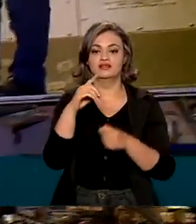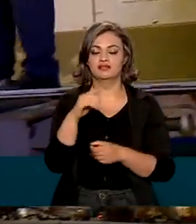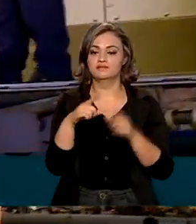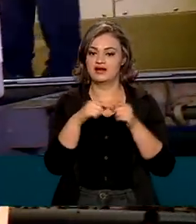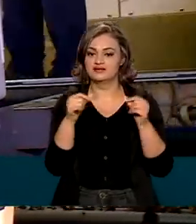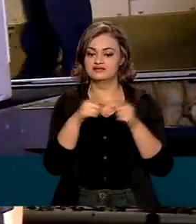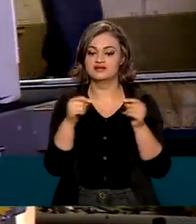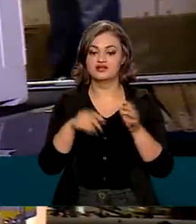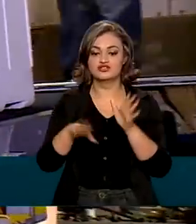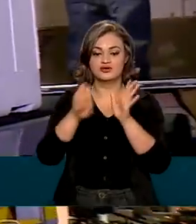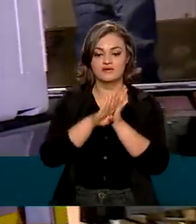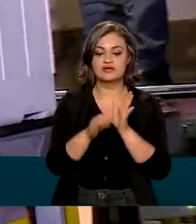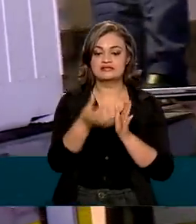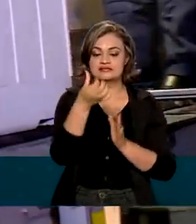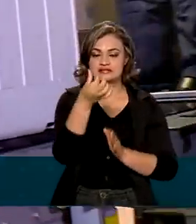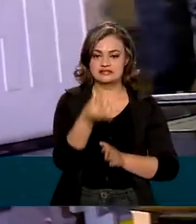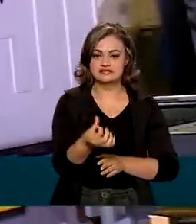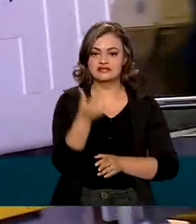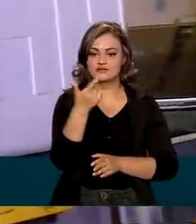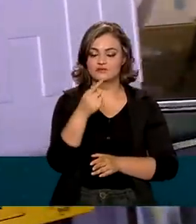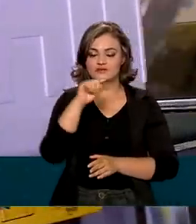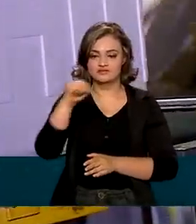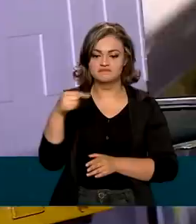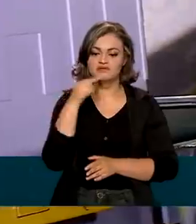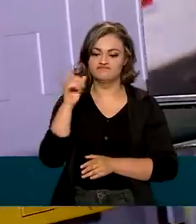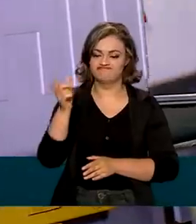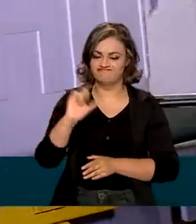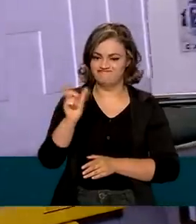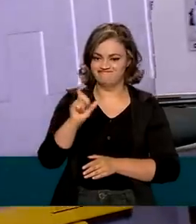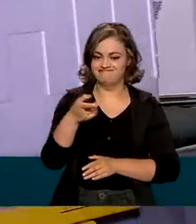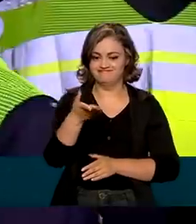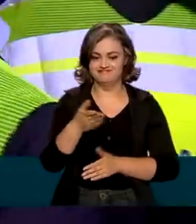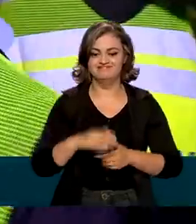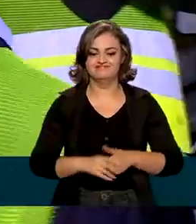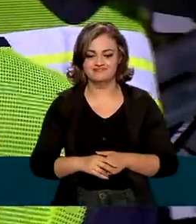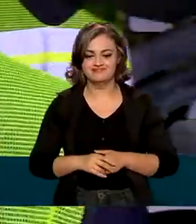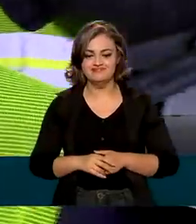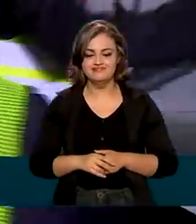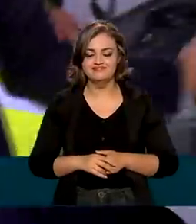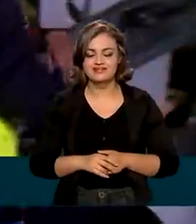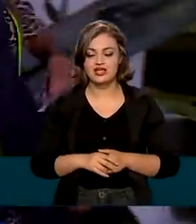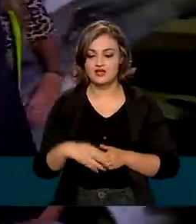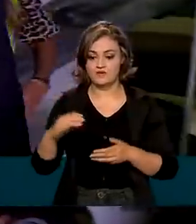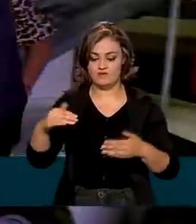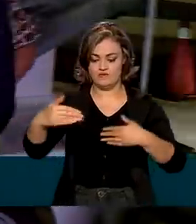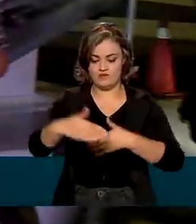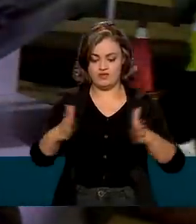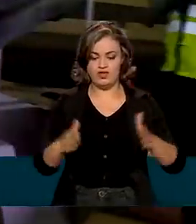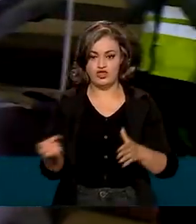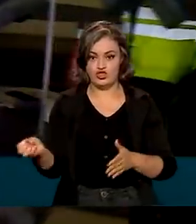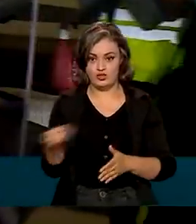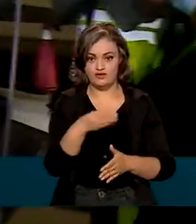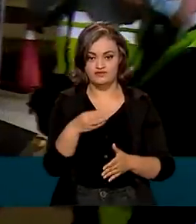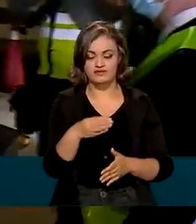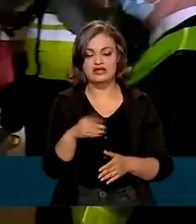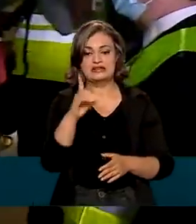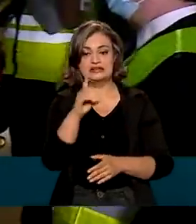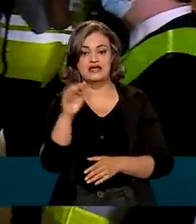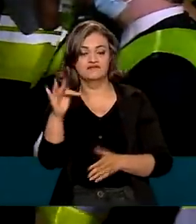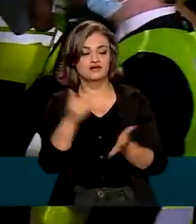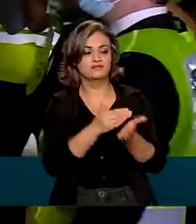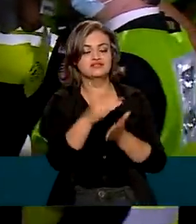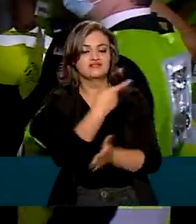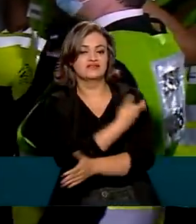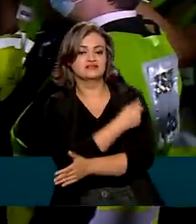recebeu mais 62 mil doses do Ministério da Saúde. Com a nova remessa, o DF vai começar a vacinação